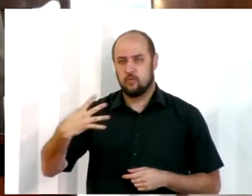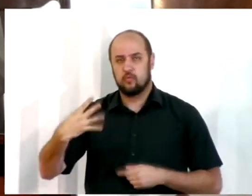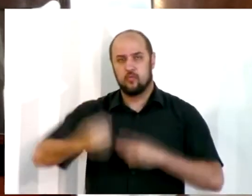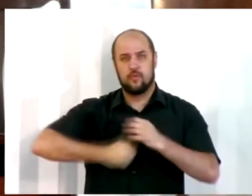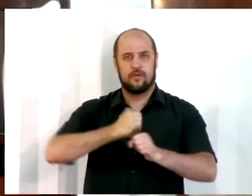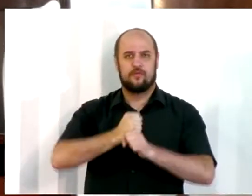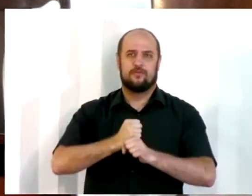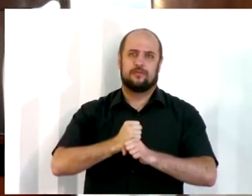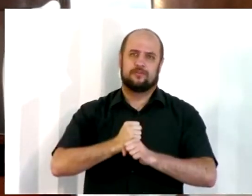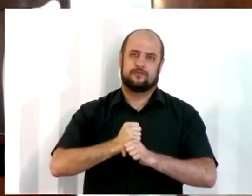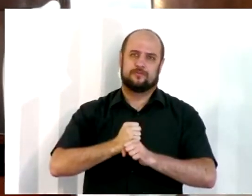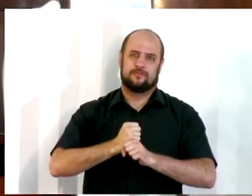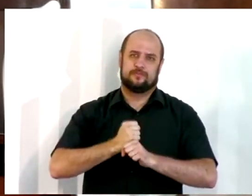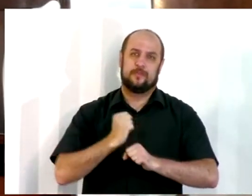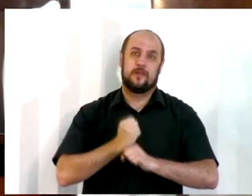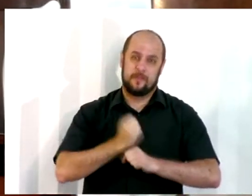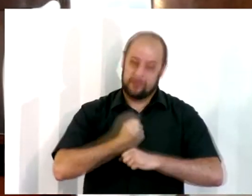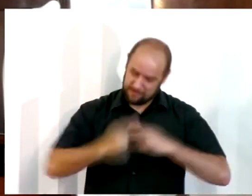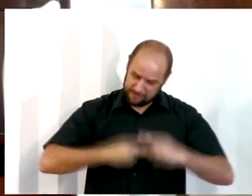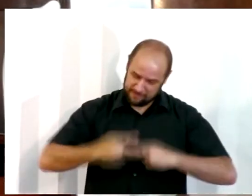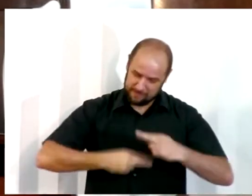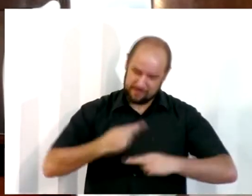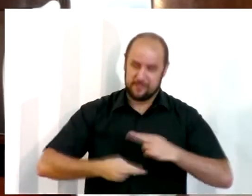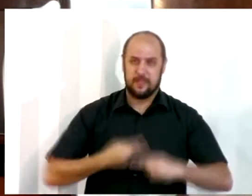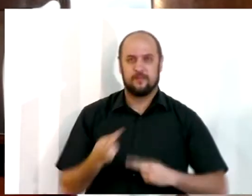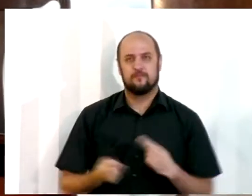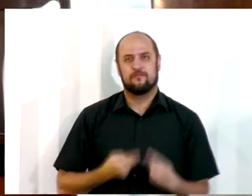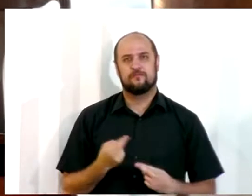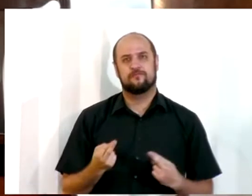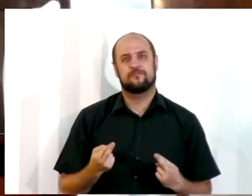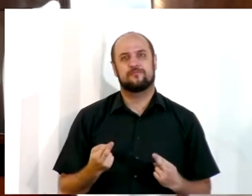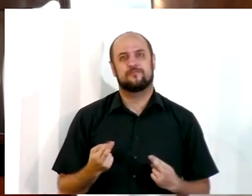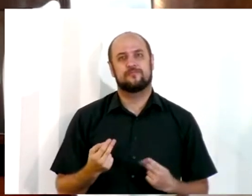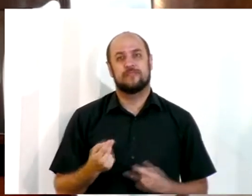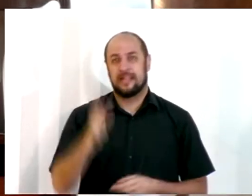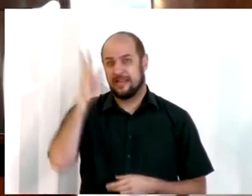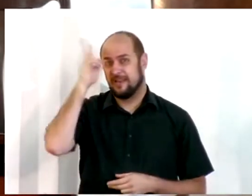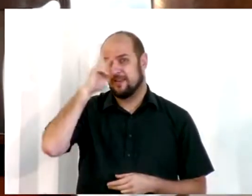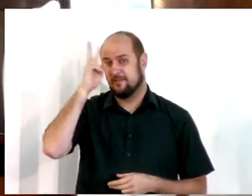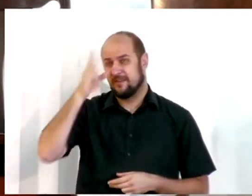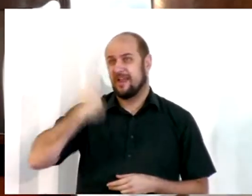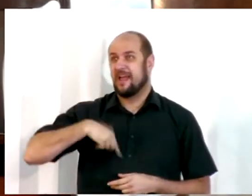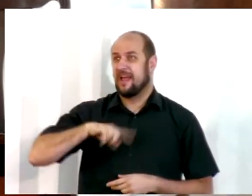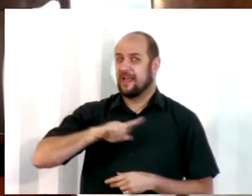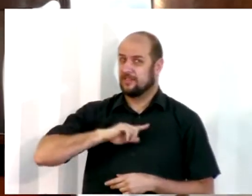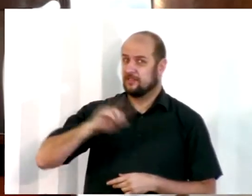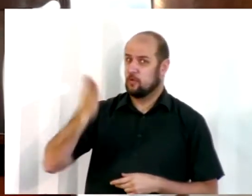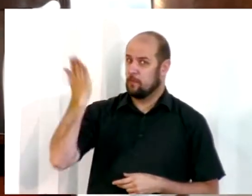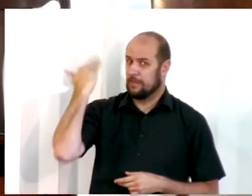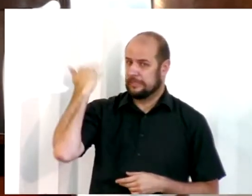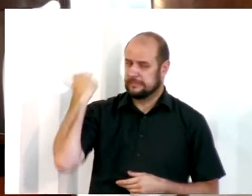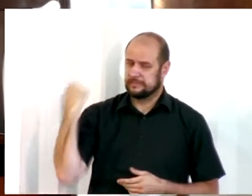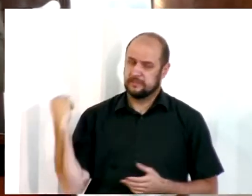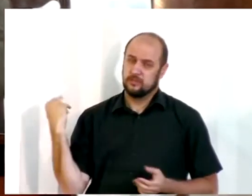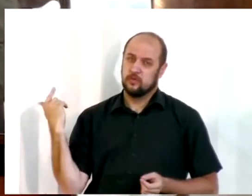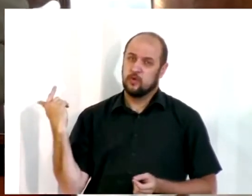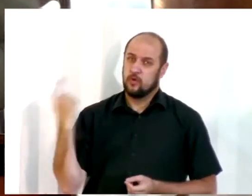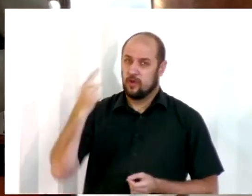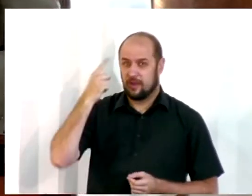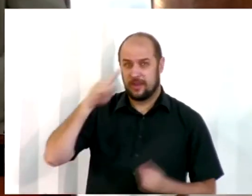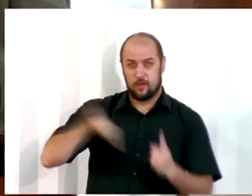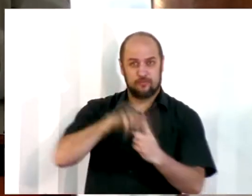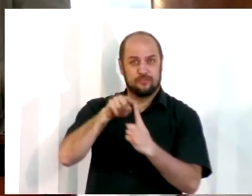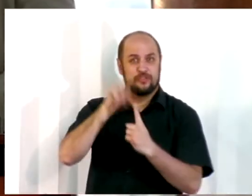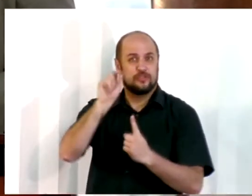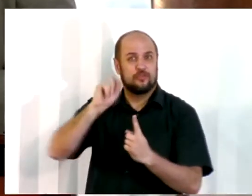Um dos legados da reforma é o retorno às sagradas escrituras. A centralidade do estudo, e para nós